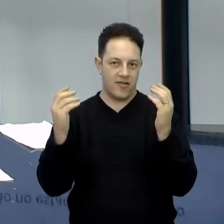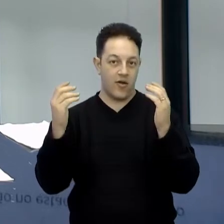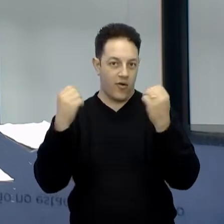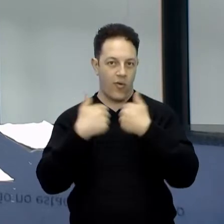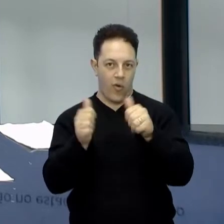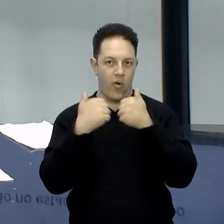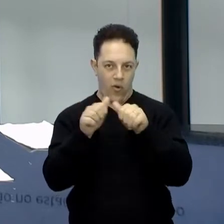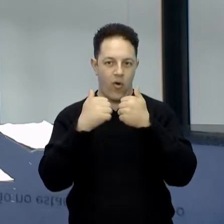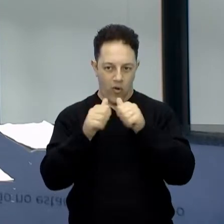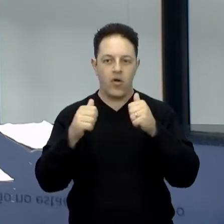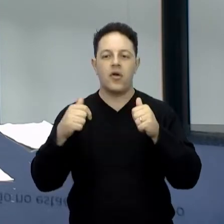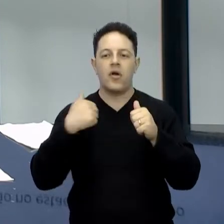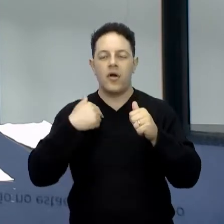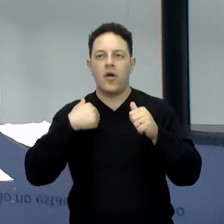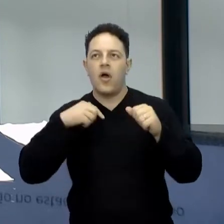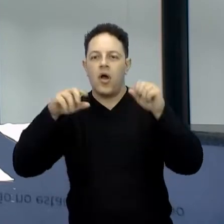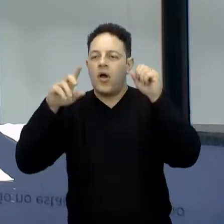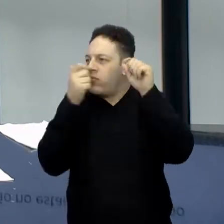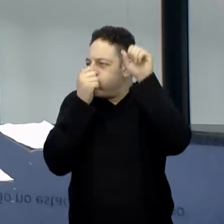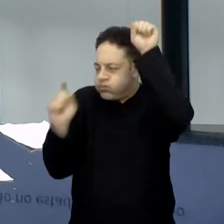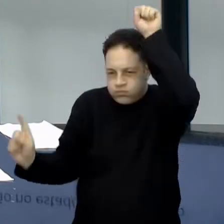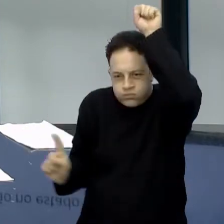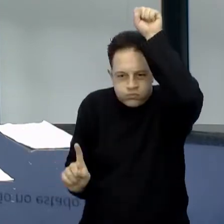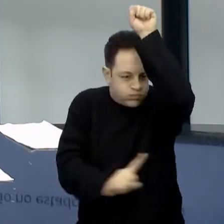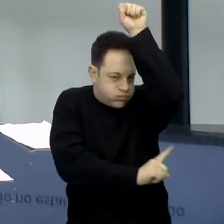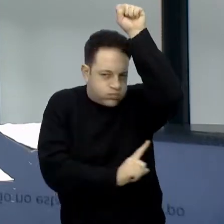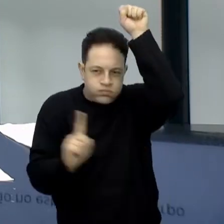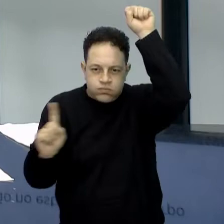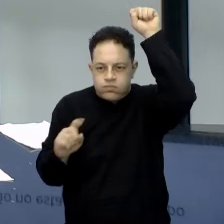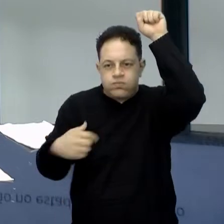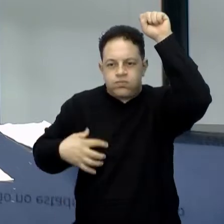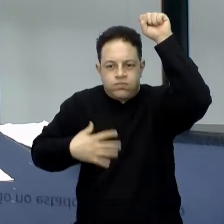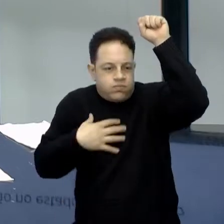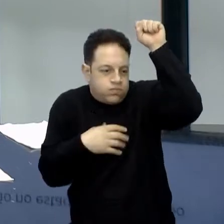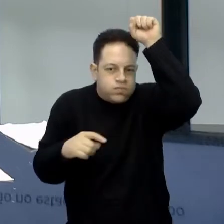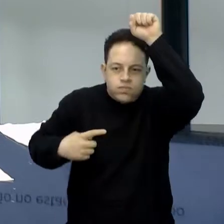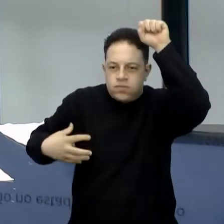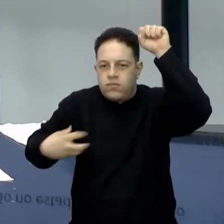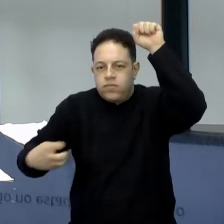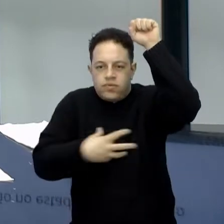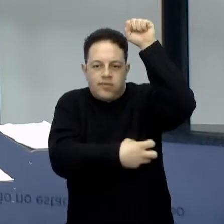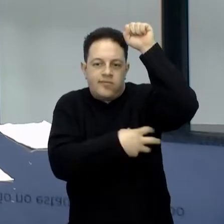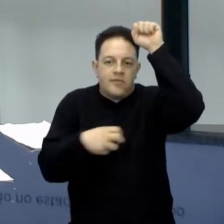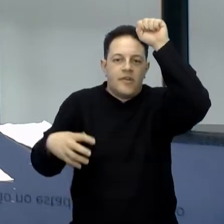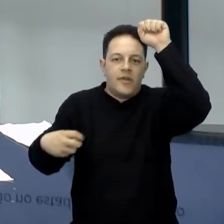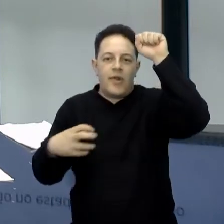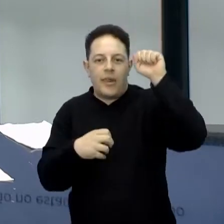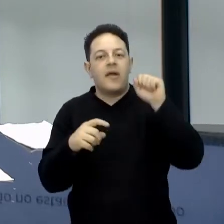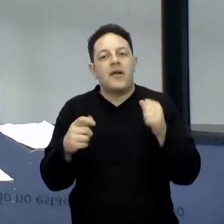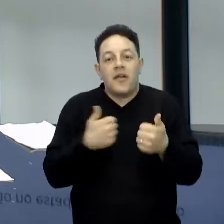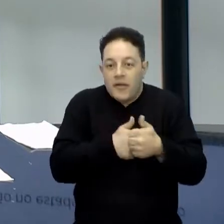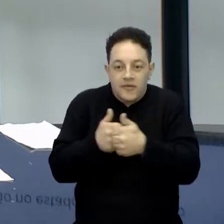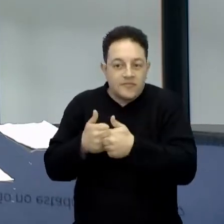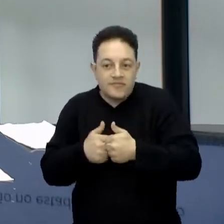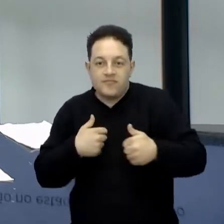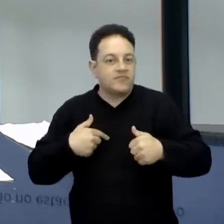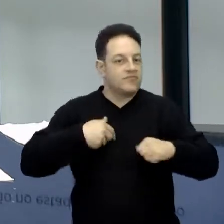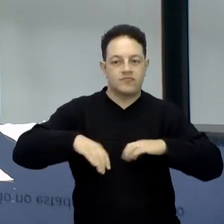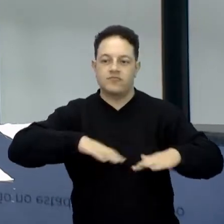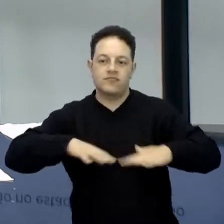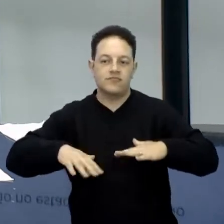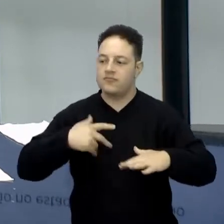fica lotado e você fica agitado. Então, quem encostar em você se agita também. Então, essa é a ideia, tá? Sempre quem está mais agitado,